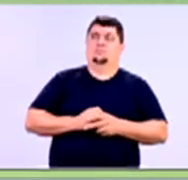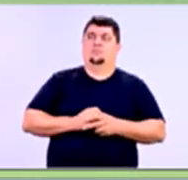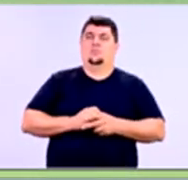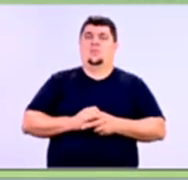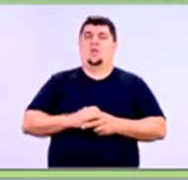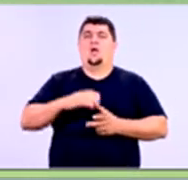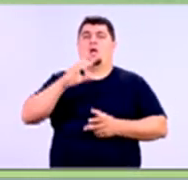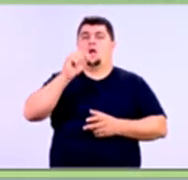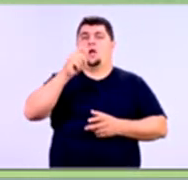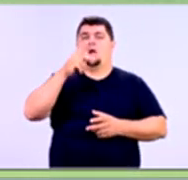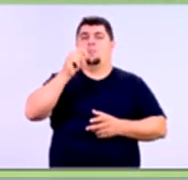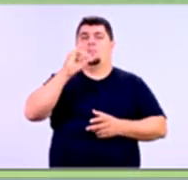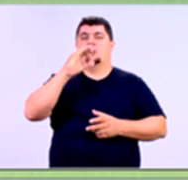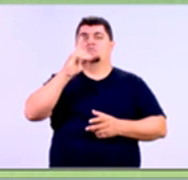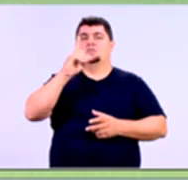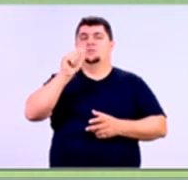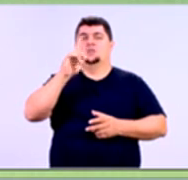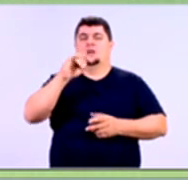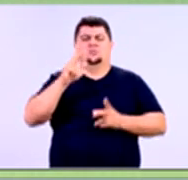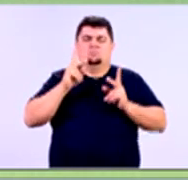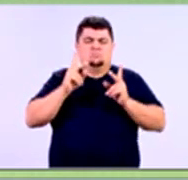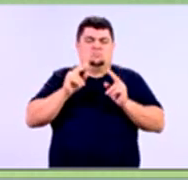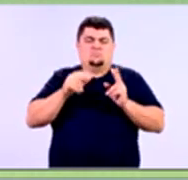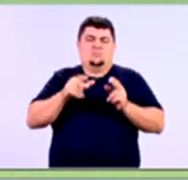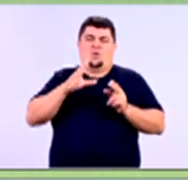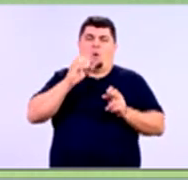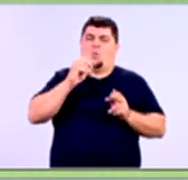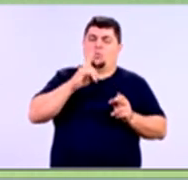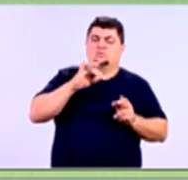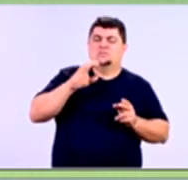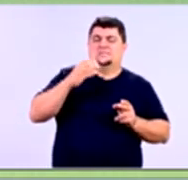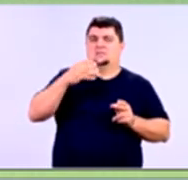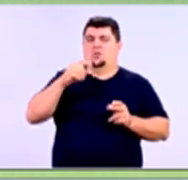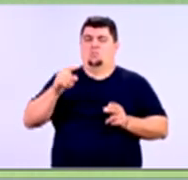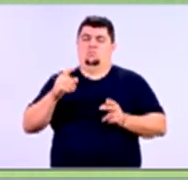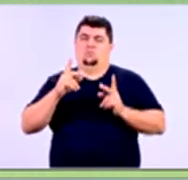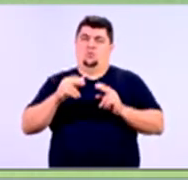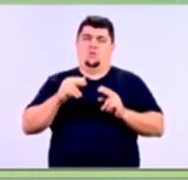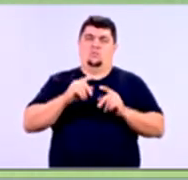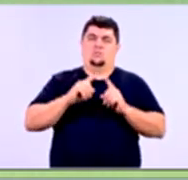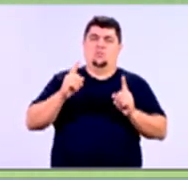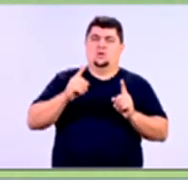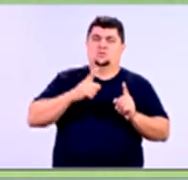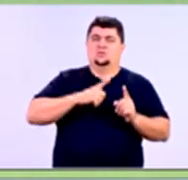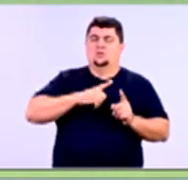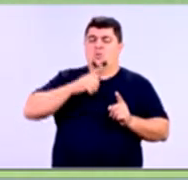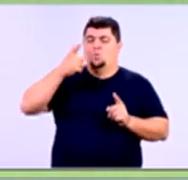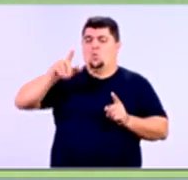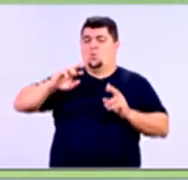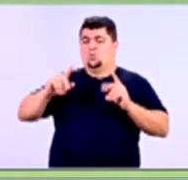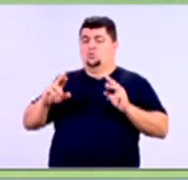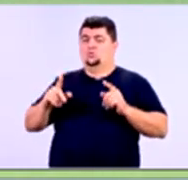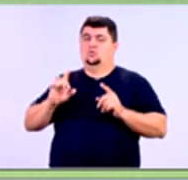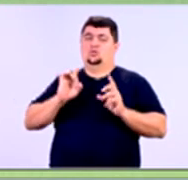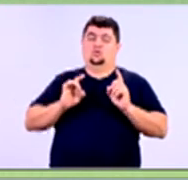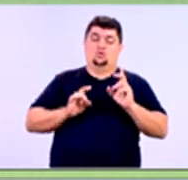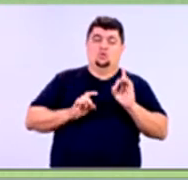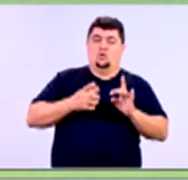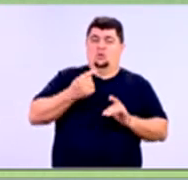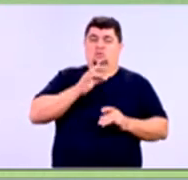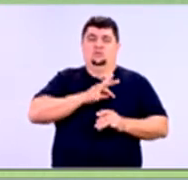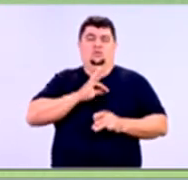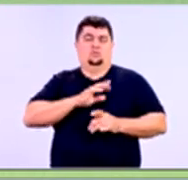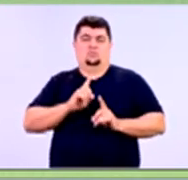Capacidade é um conceito que se aproxima um pouco de condição, mas está ligada a outros fatores que não são somente a renda.